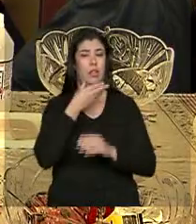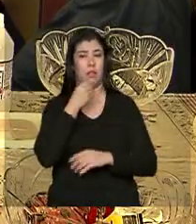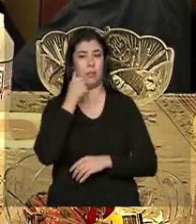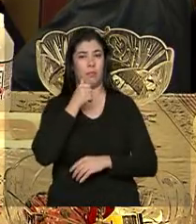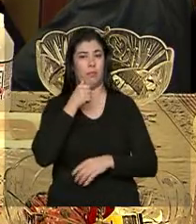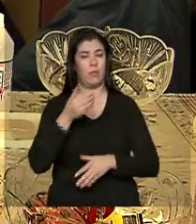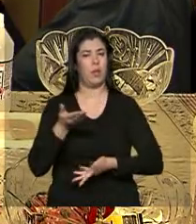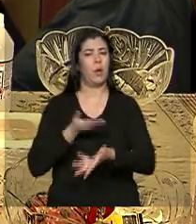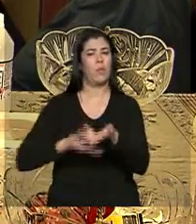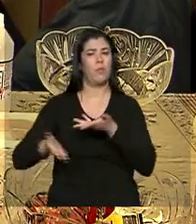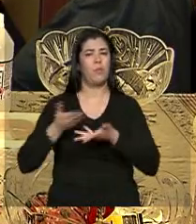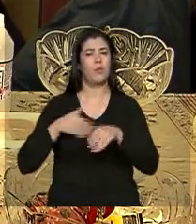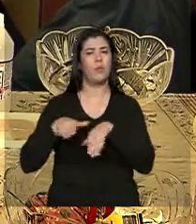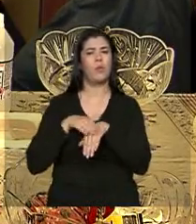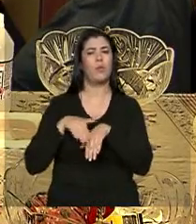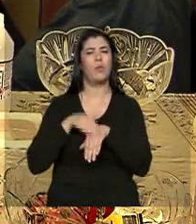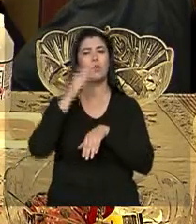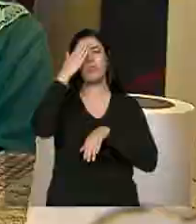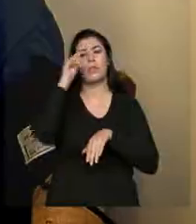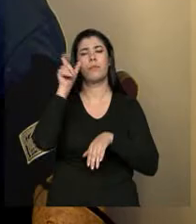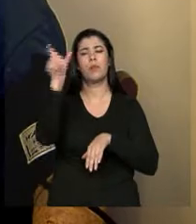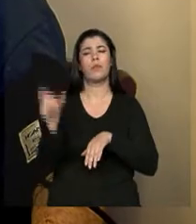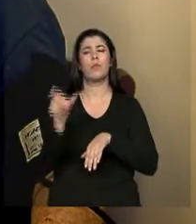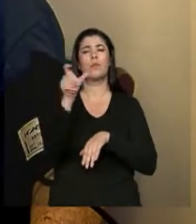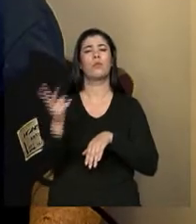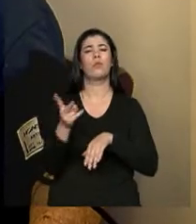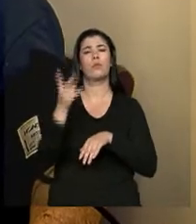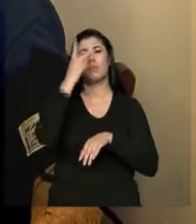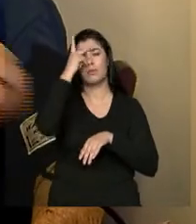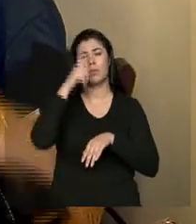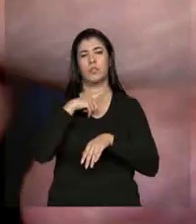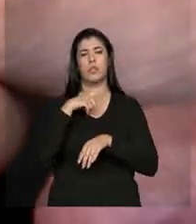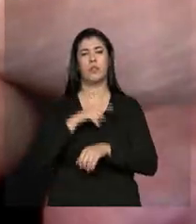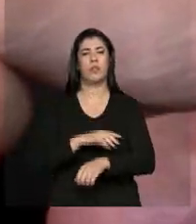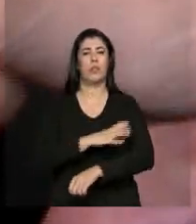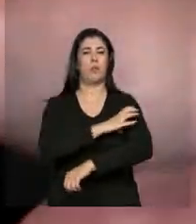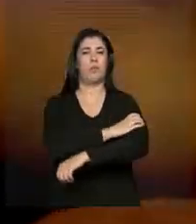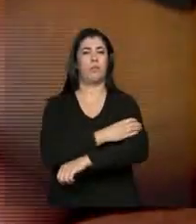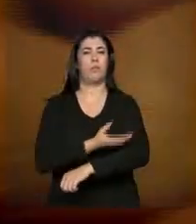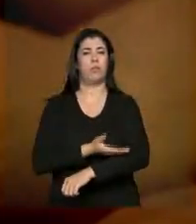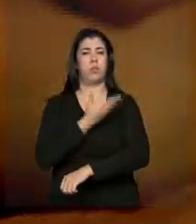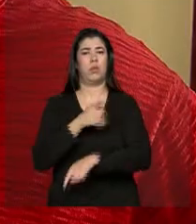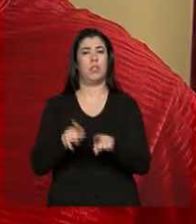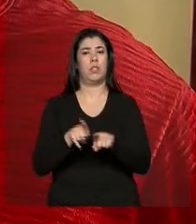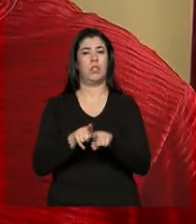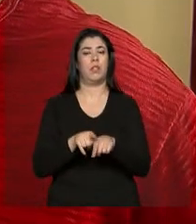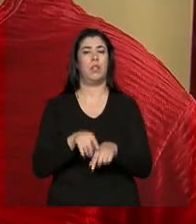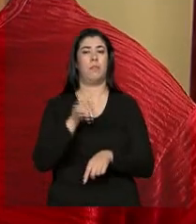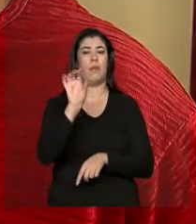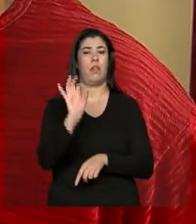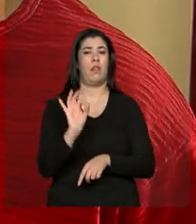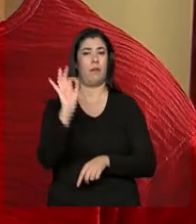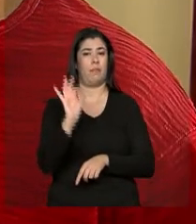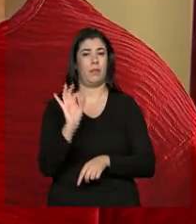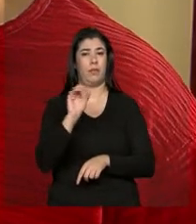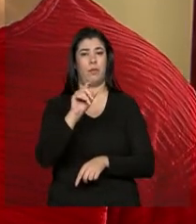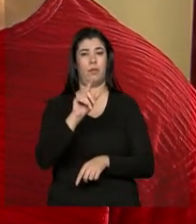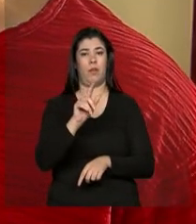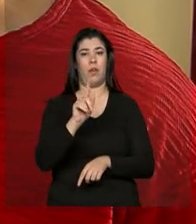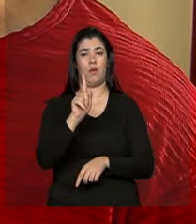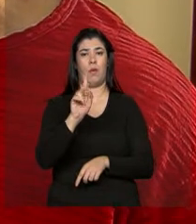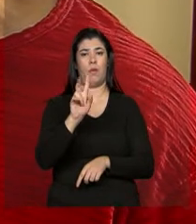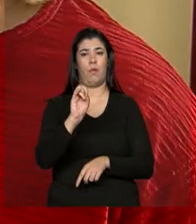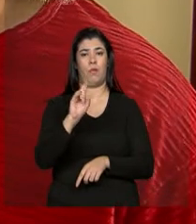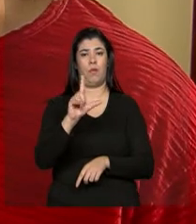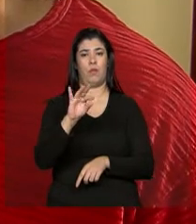Conversa para saber como estão os pacientes e medir pressão arterial e taxa de glicose. Donata é filha do casal.